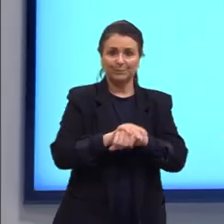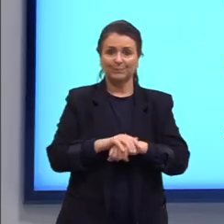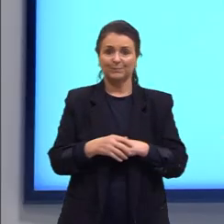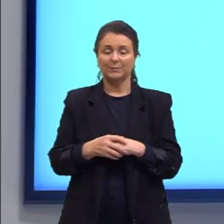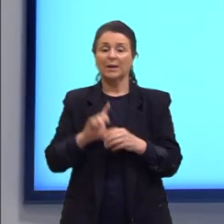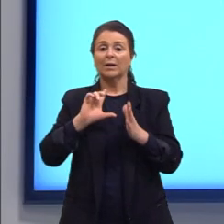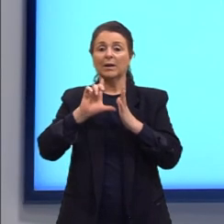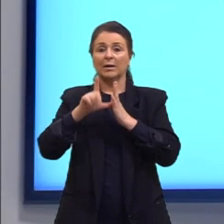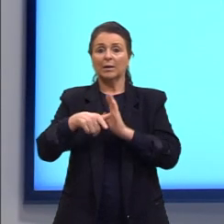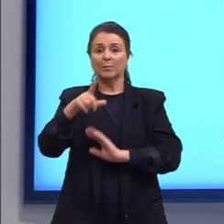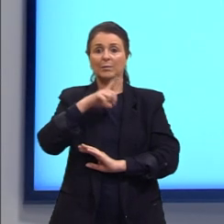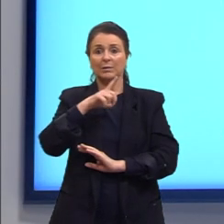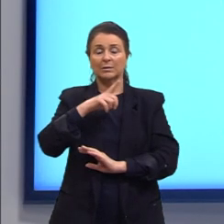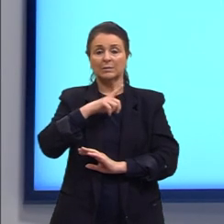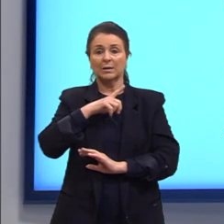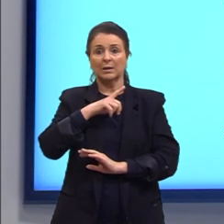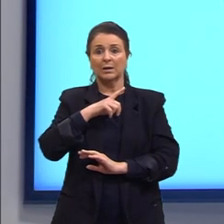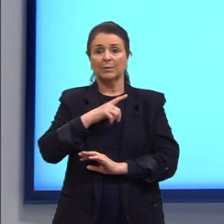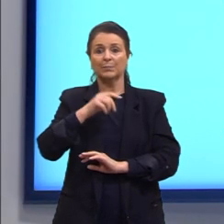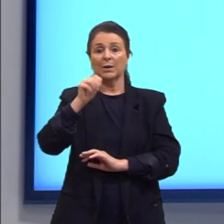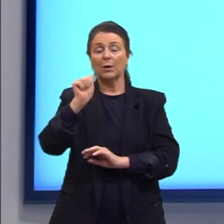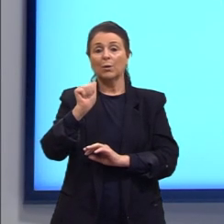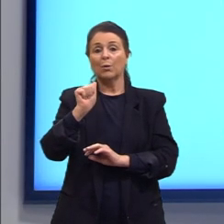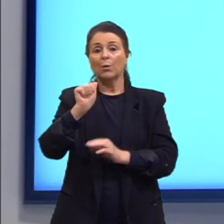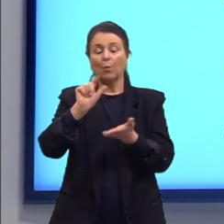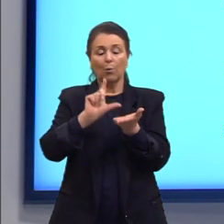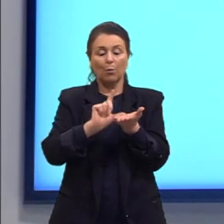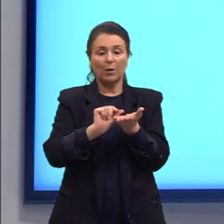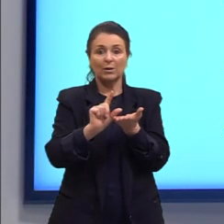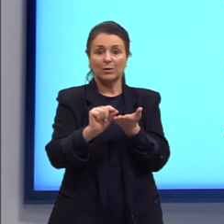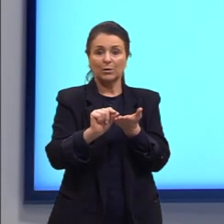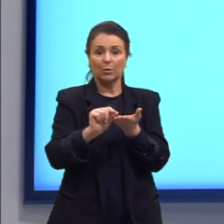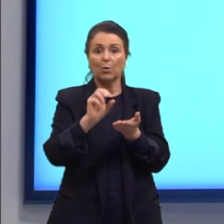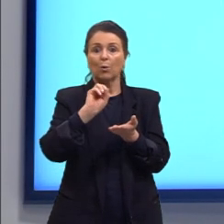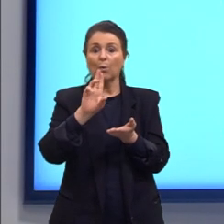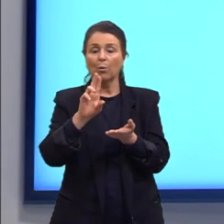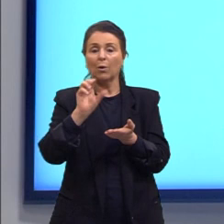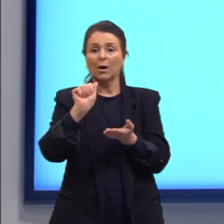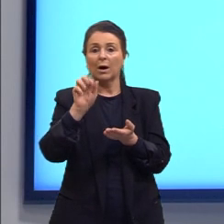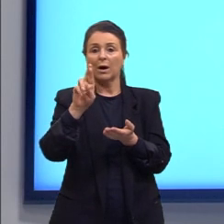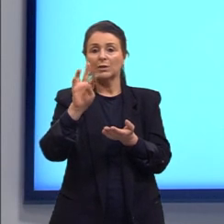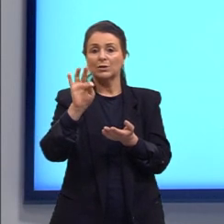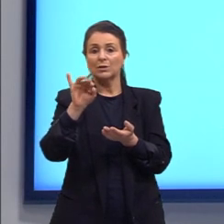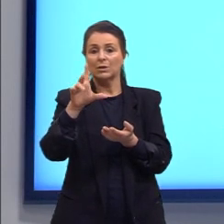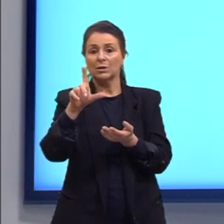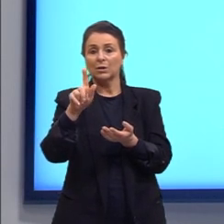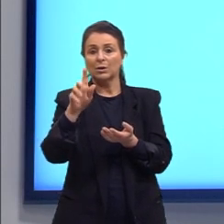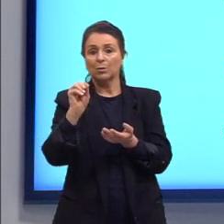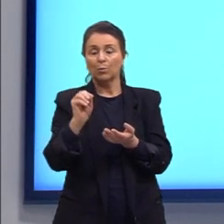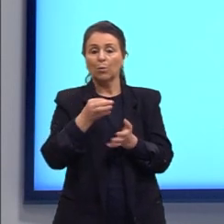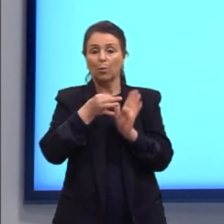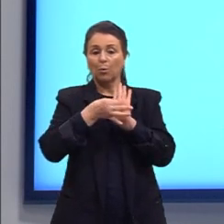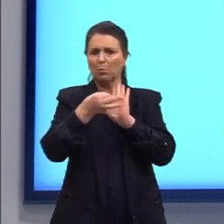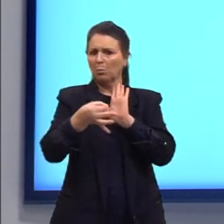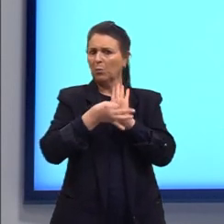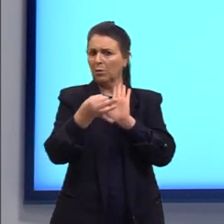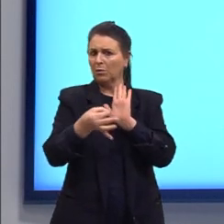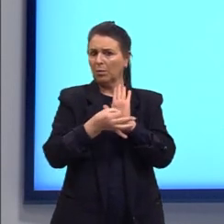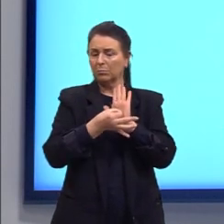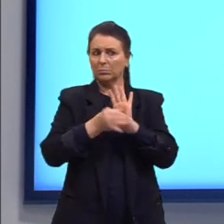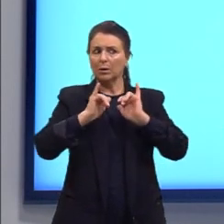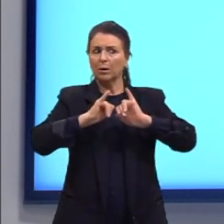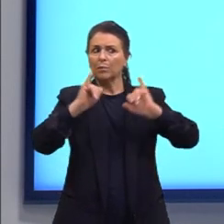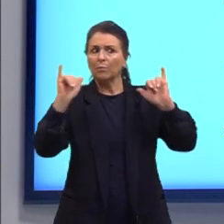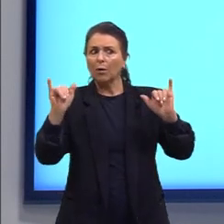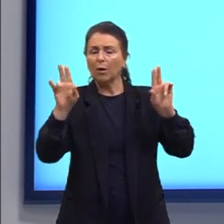Depois a gente tem o que a gente chama de artigo de opinião, que vai informar a respeito de algum assunto, mas principalmente